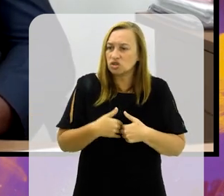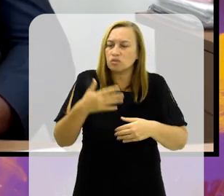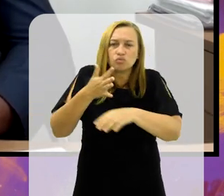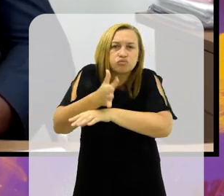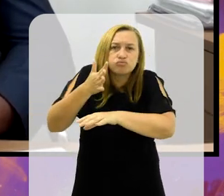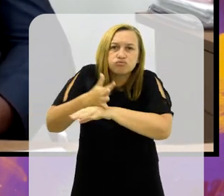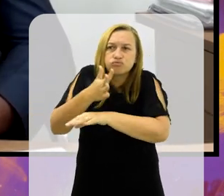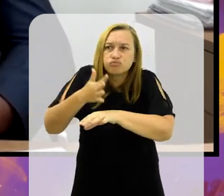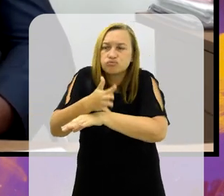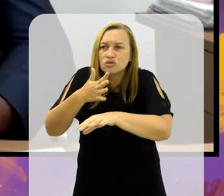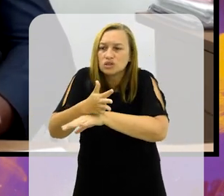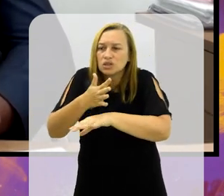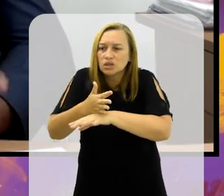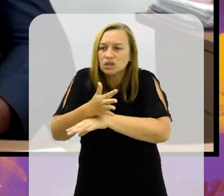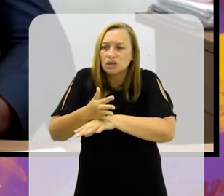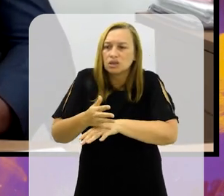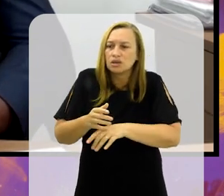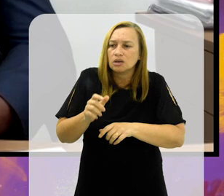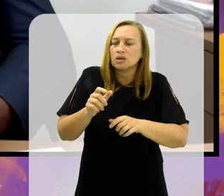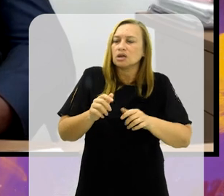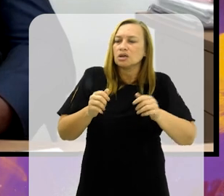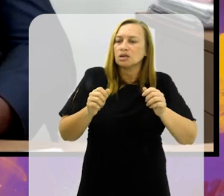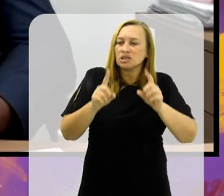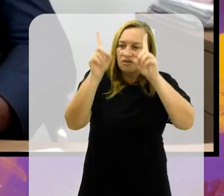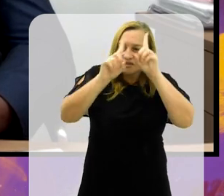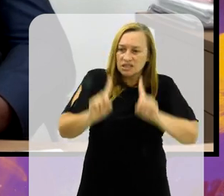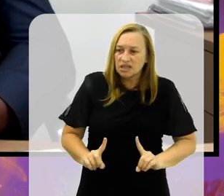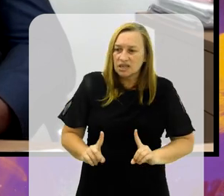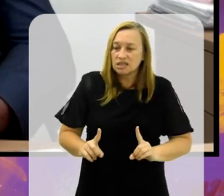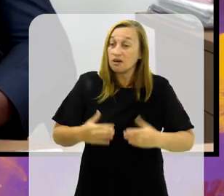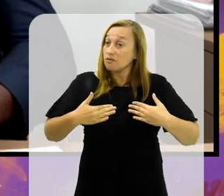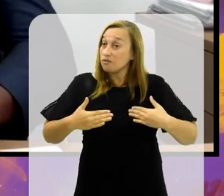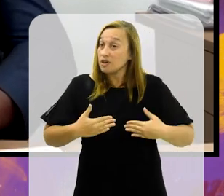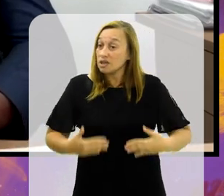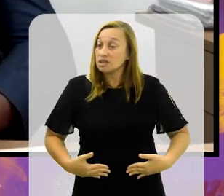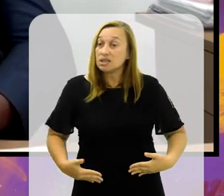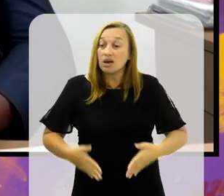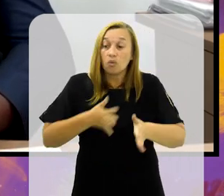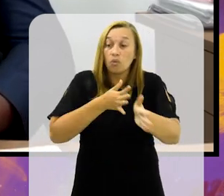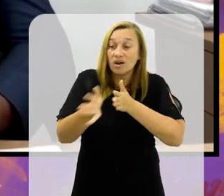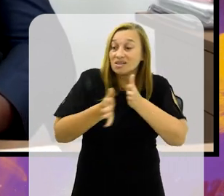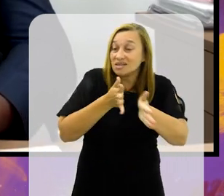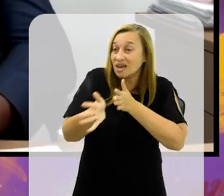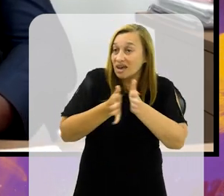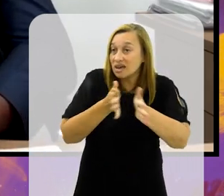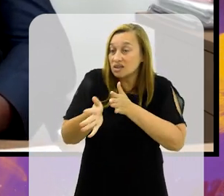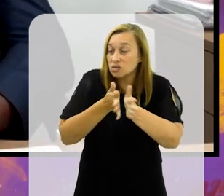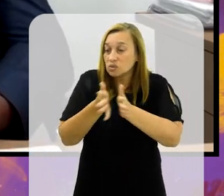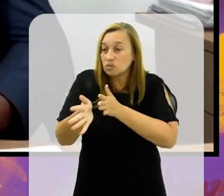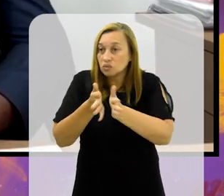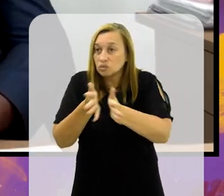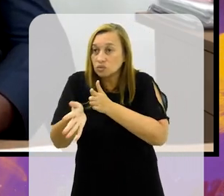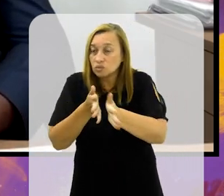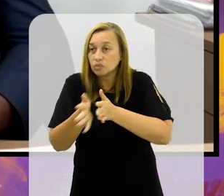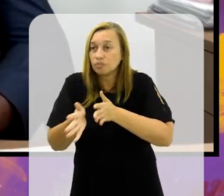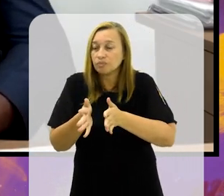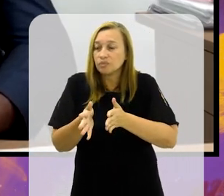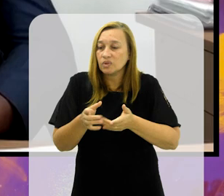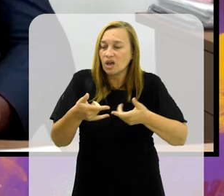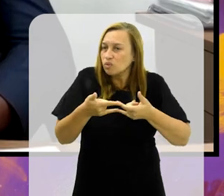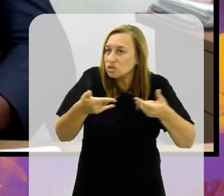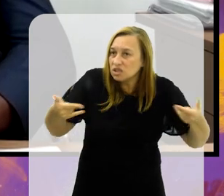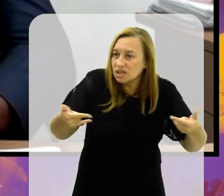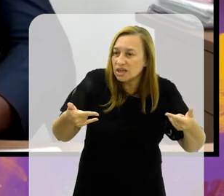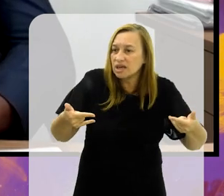participação de torcedores com deficiência física, facilitando o acesso deles, tanto aos ingressos quanto